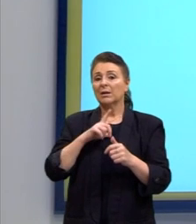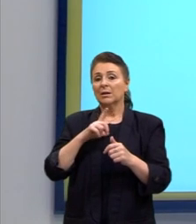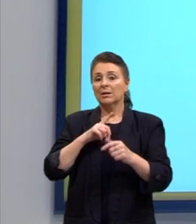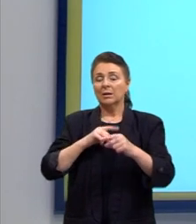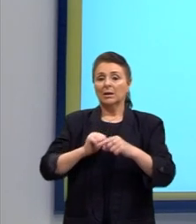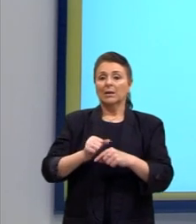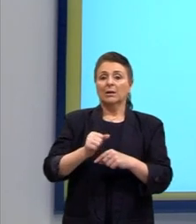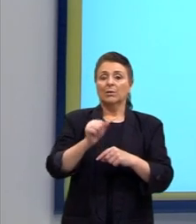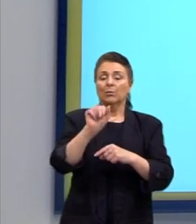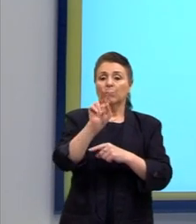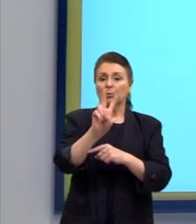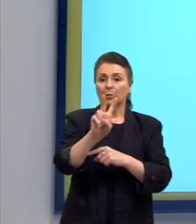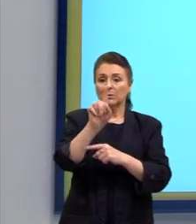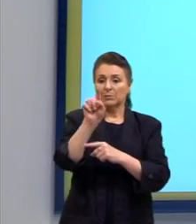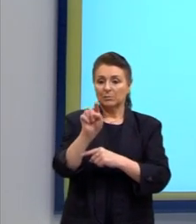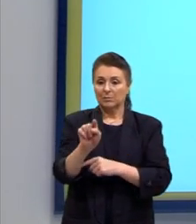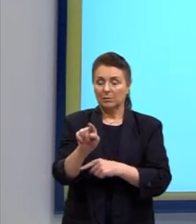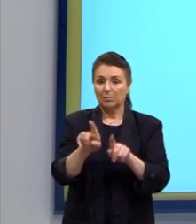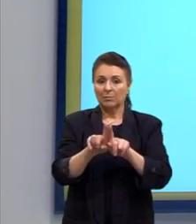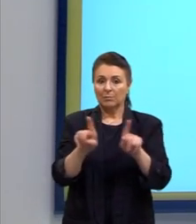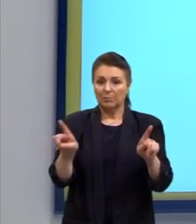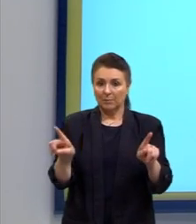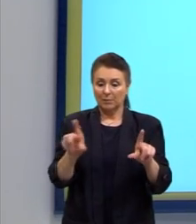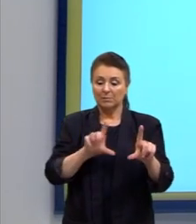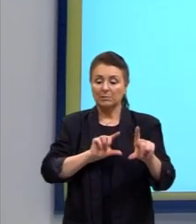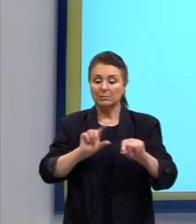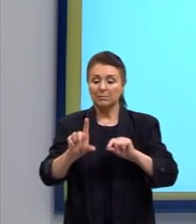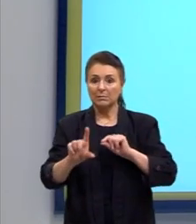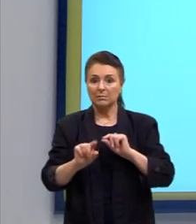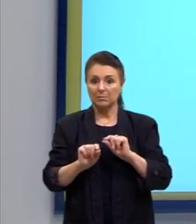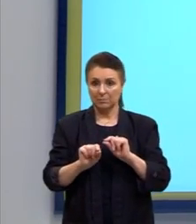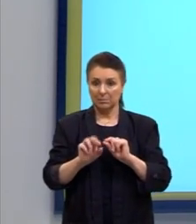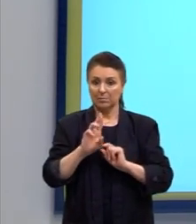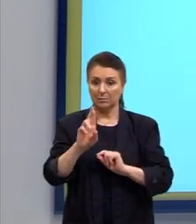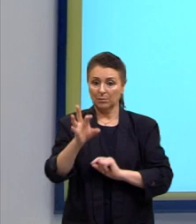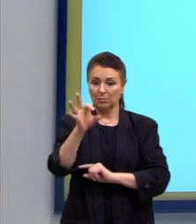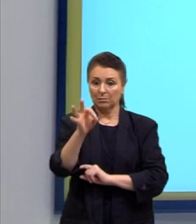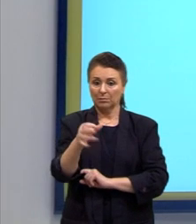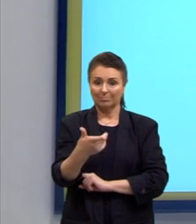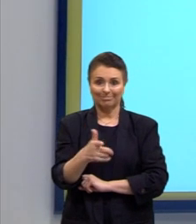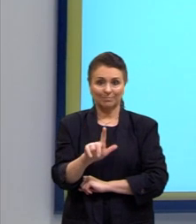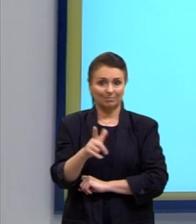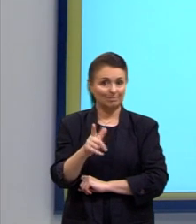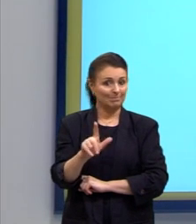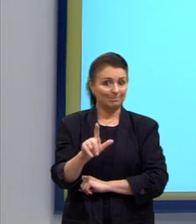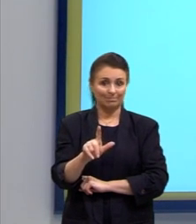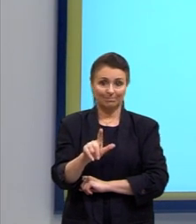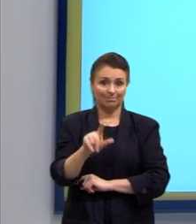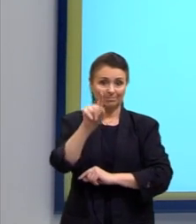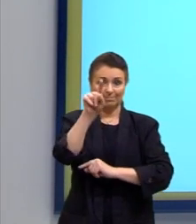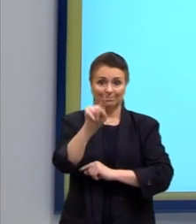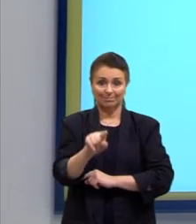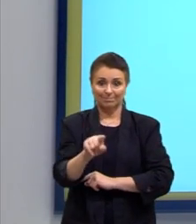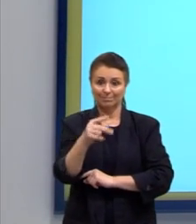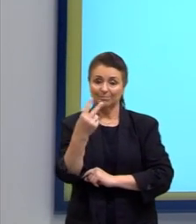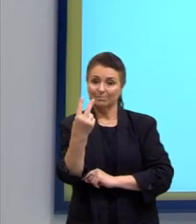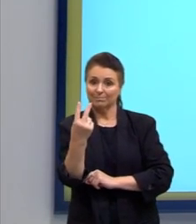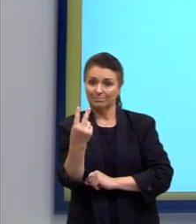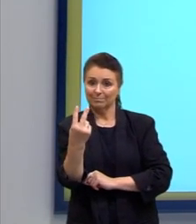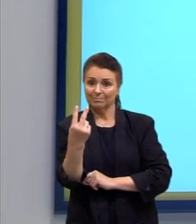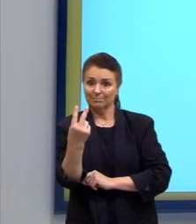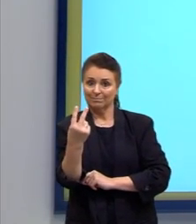fatorial de 2. Mas, nas alternativas, nós não temos o fatorial de 2 no denominador.